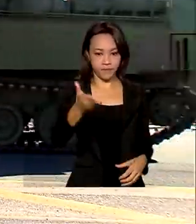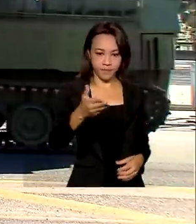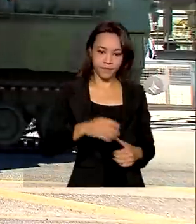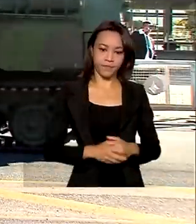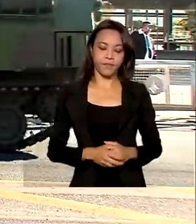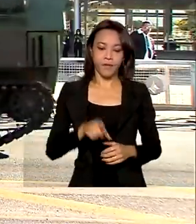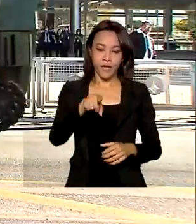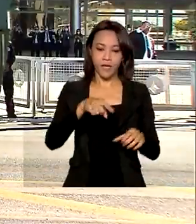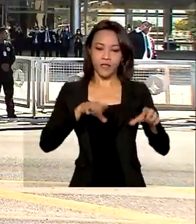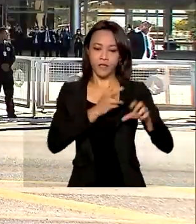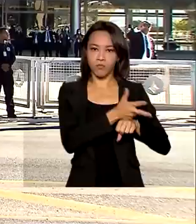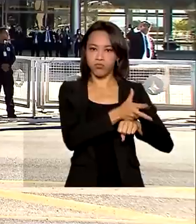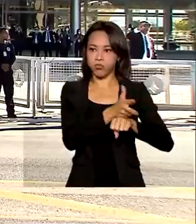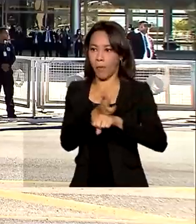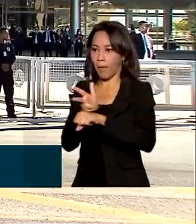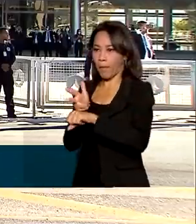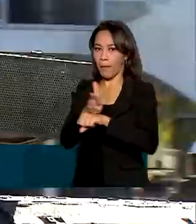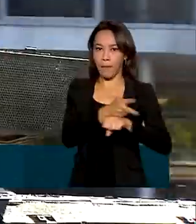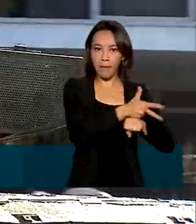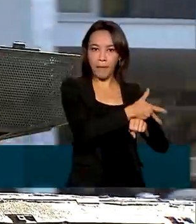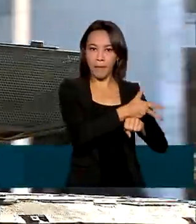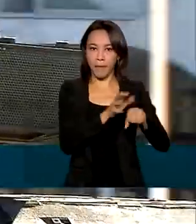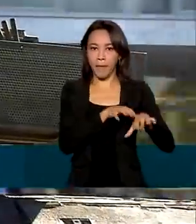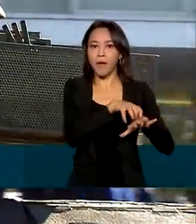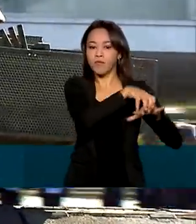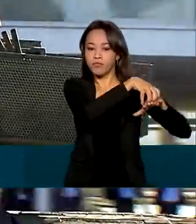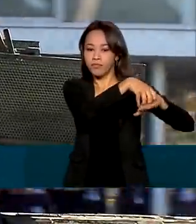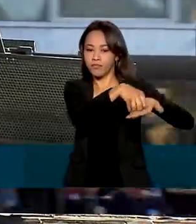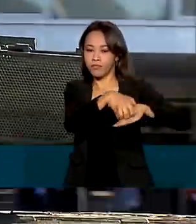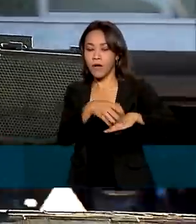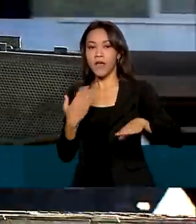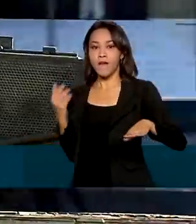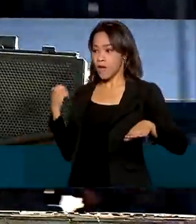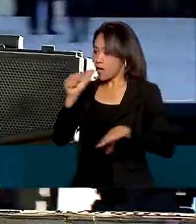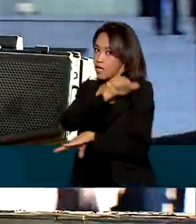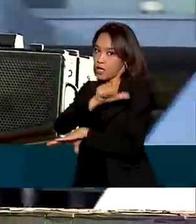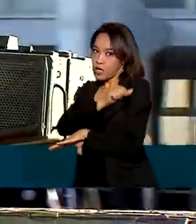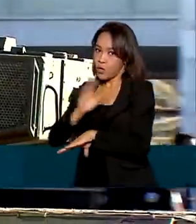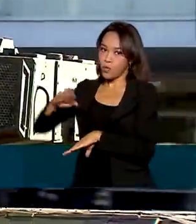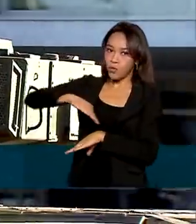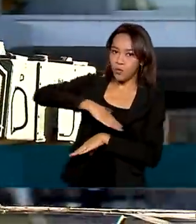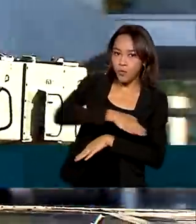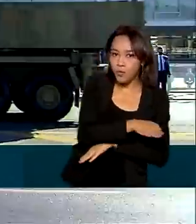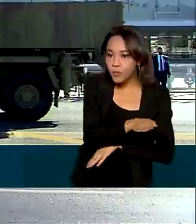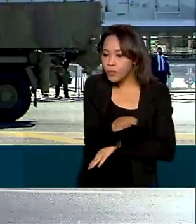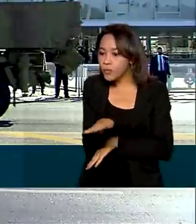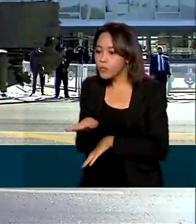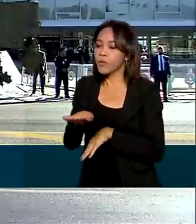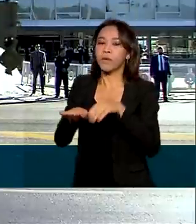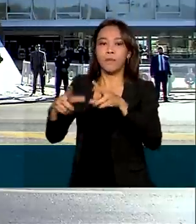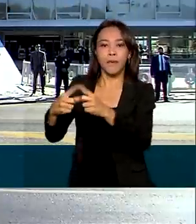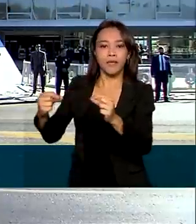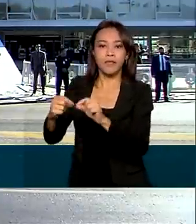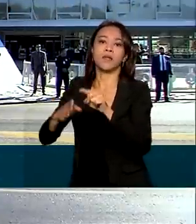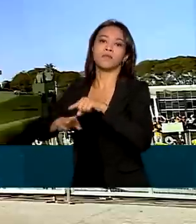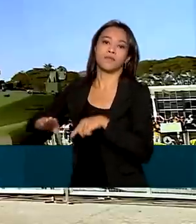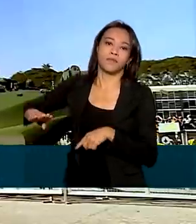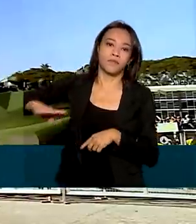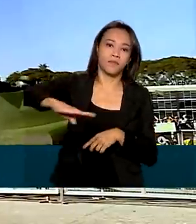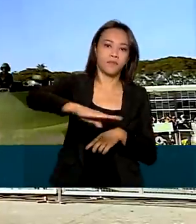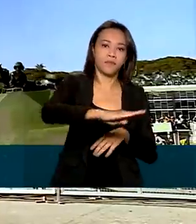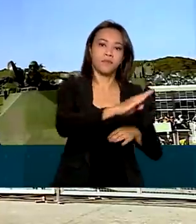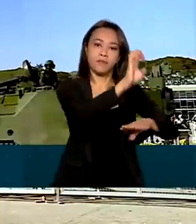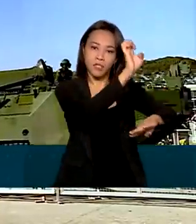Os blindados vindos do Rio de Janeiro passaram por Brasília e seguiram para um treinamento no estado de Goiás.